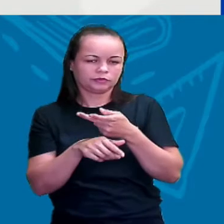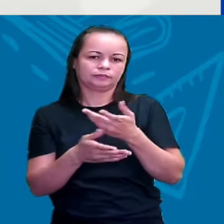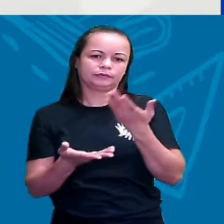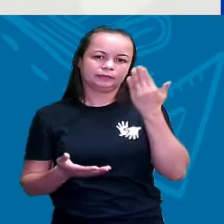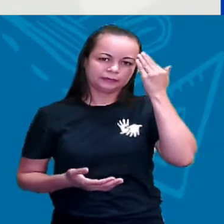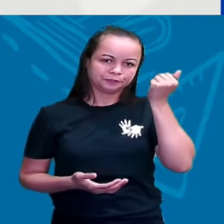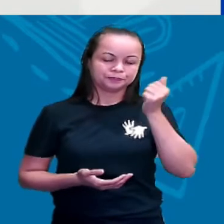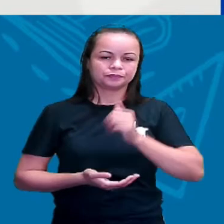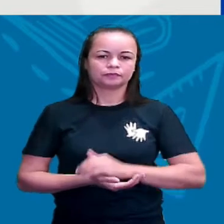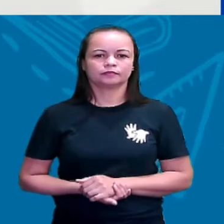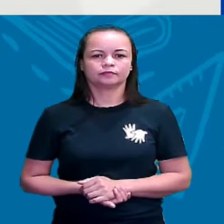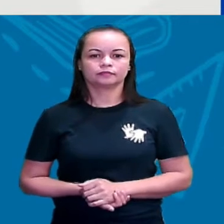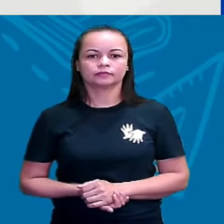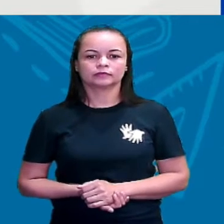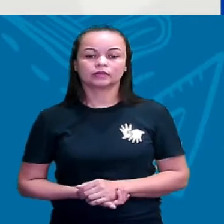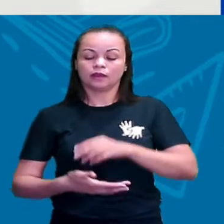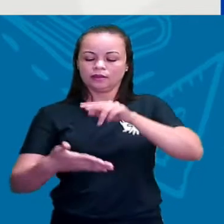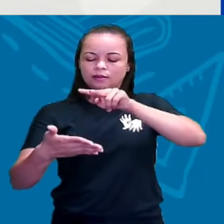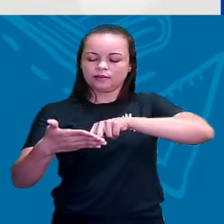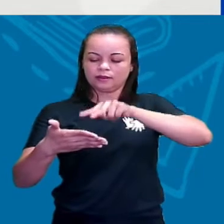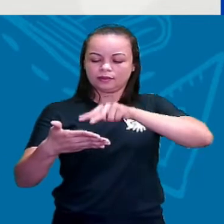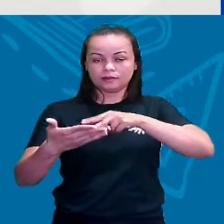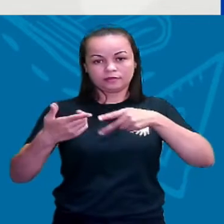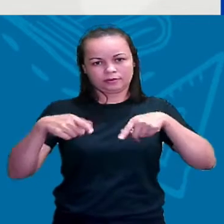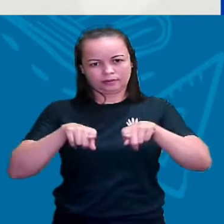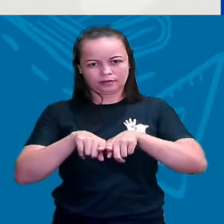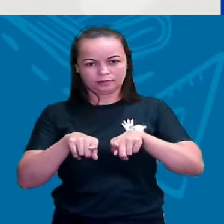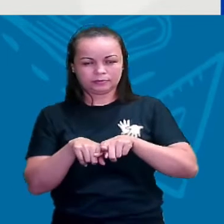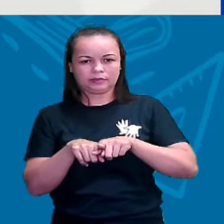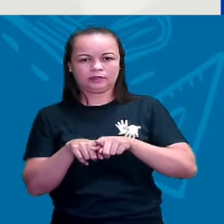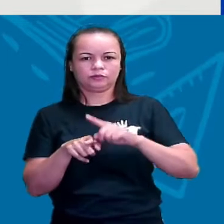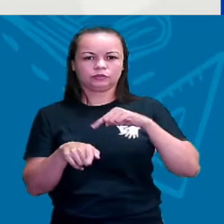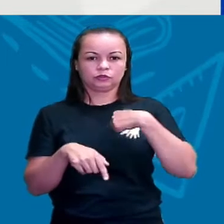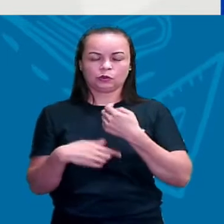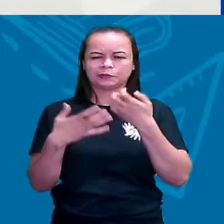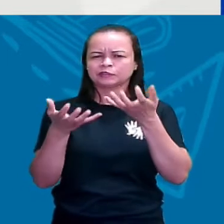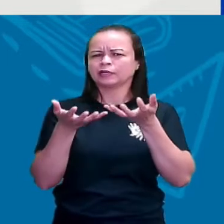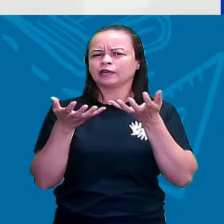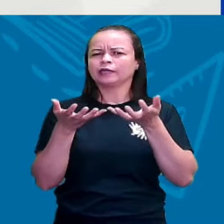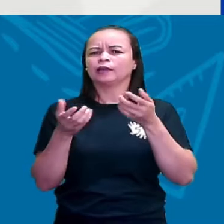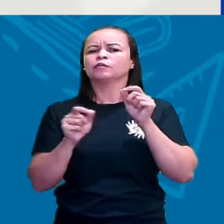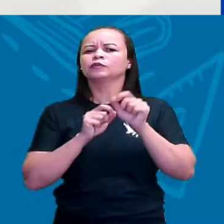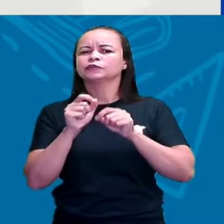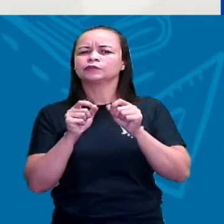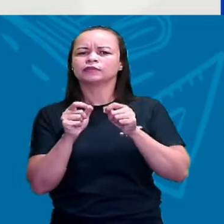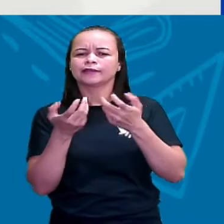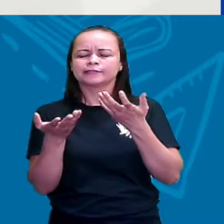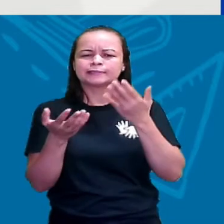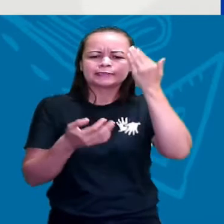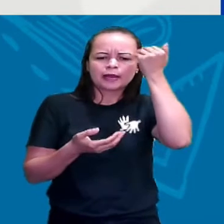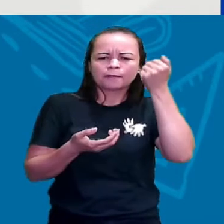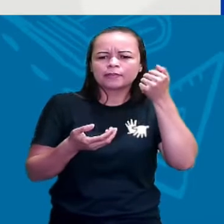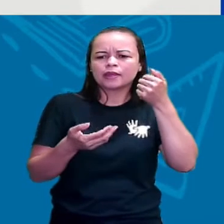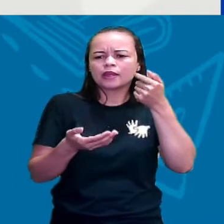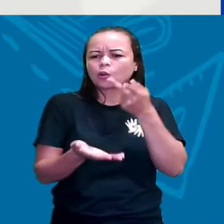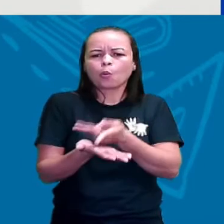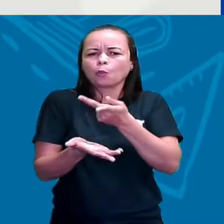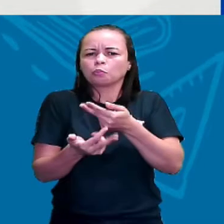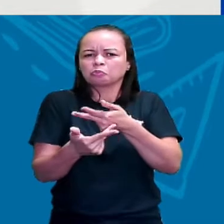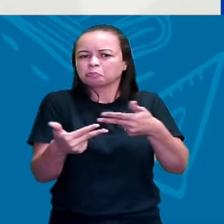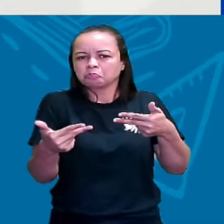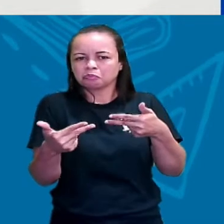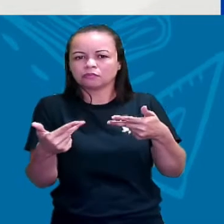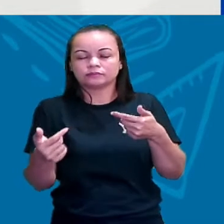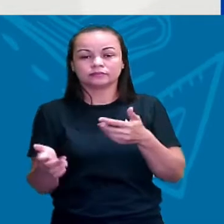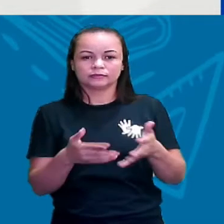A gente lê também quando nós queremos nos orientar sobre alguma coisa. Às vezes, a gente